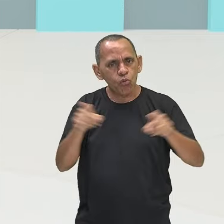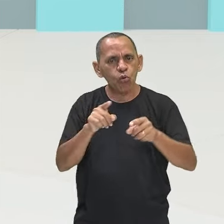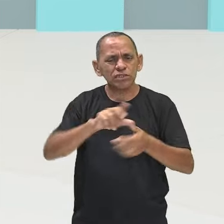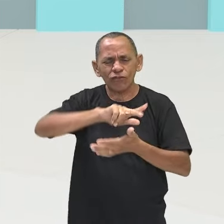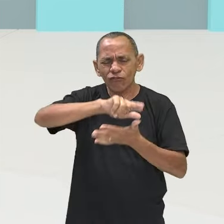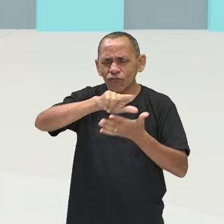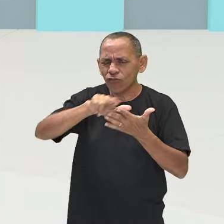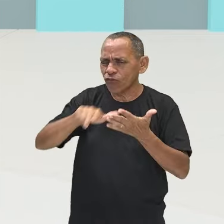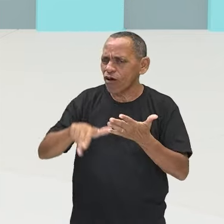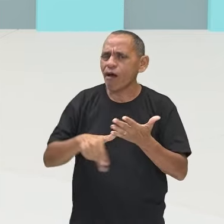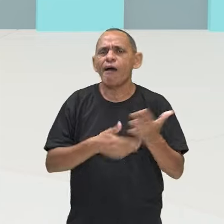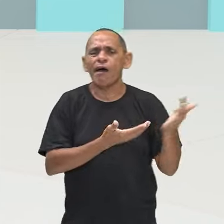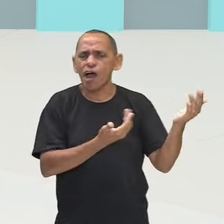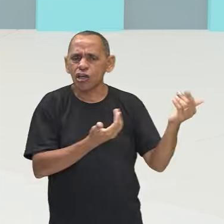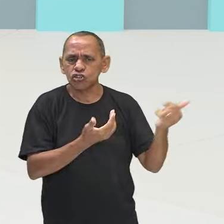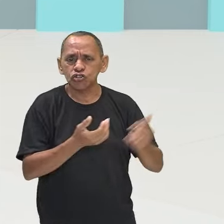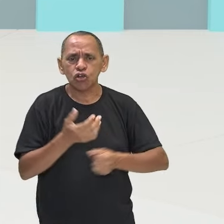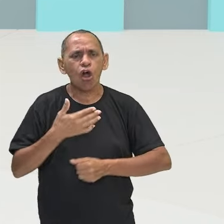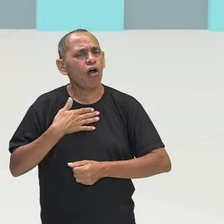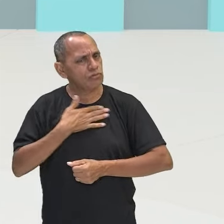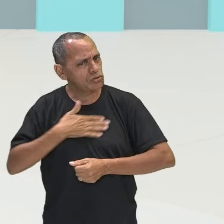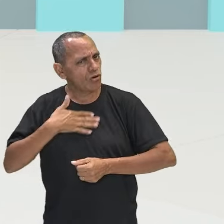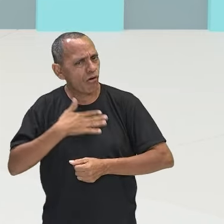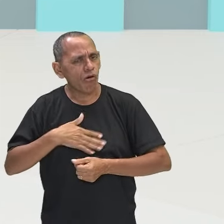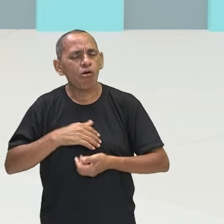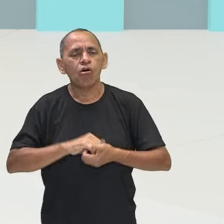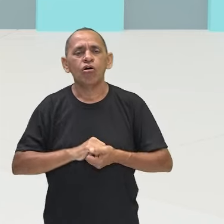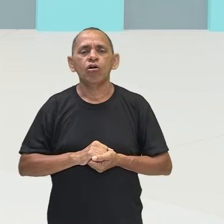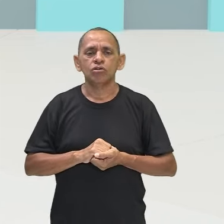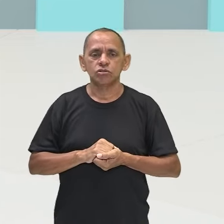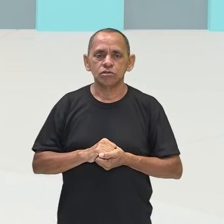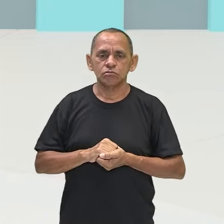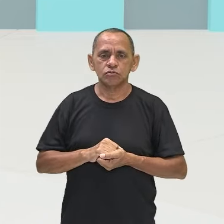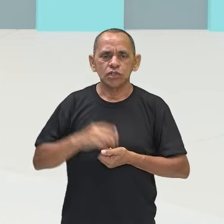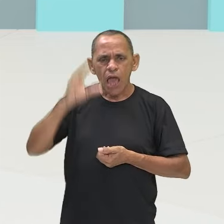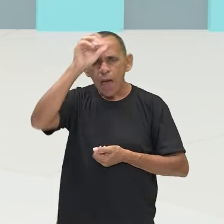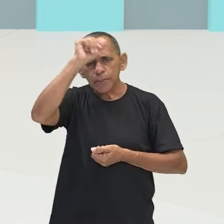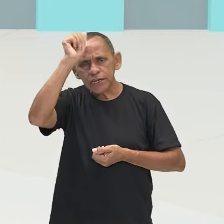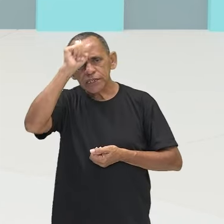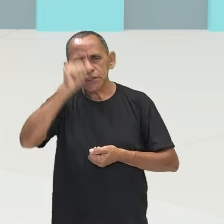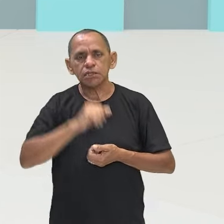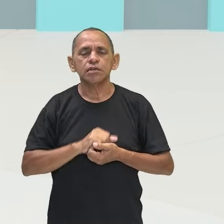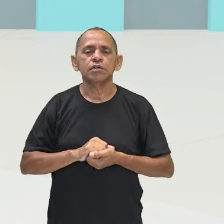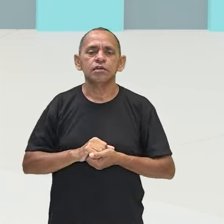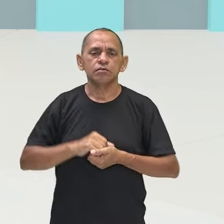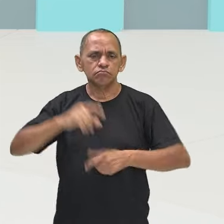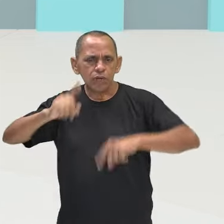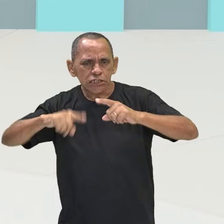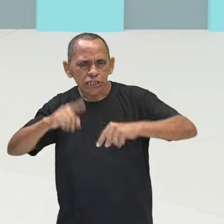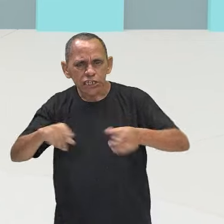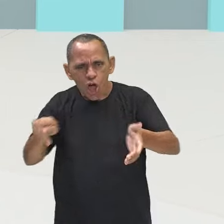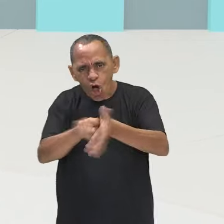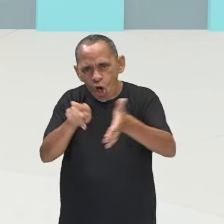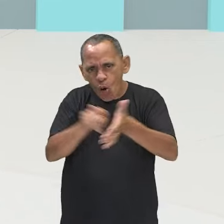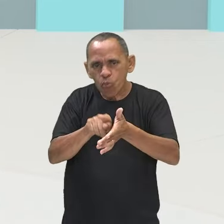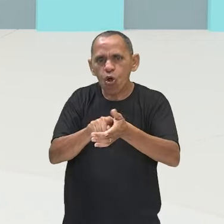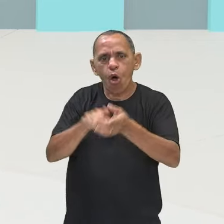se interessam para aprender a tocar instrumentos, de prática de desenhos,